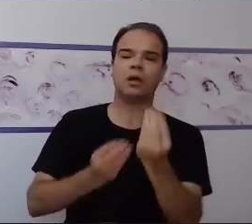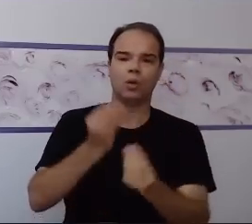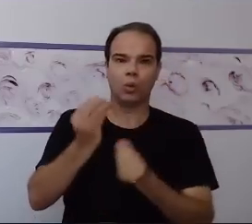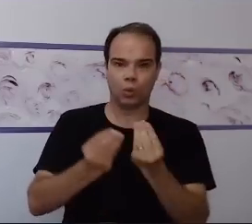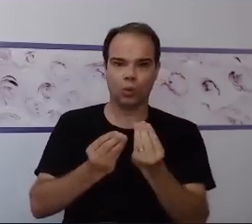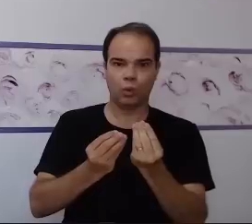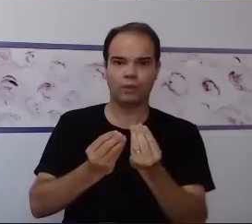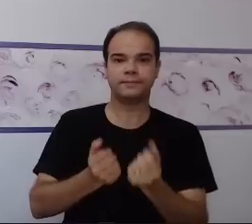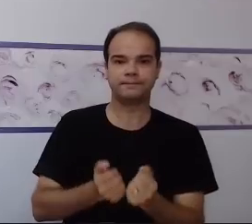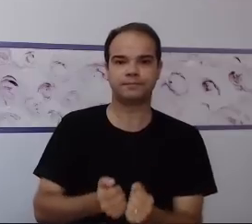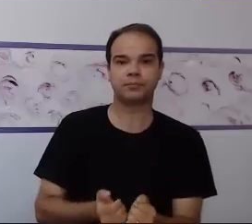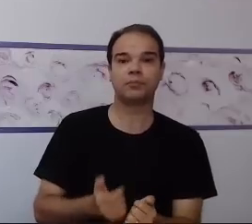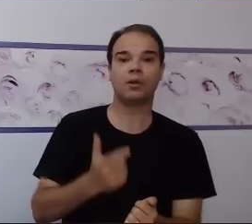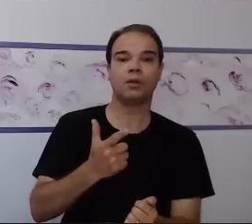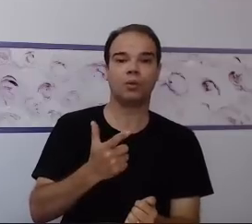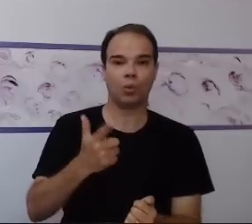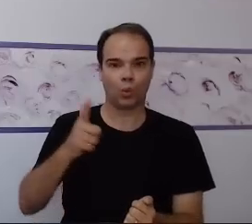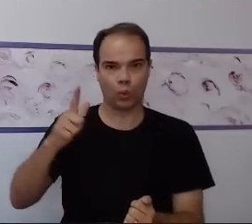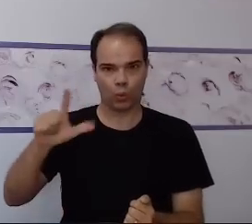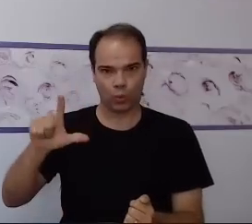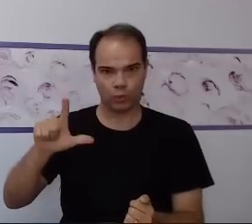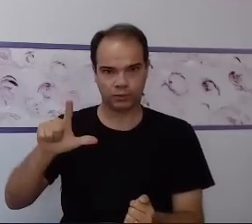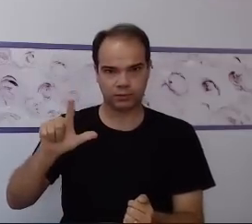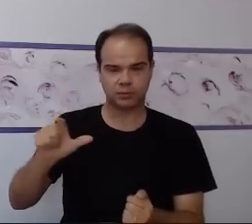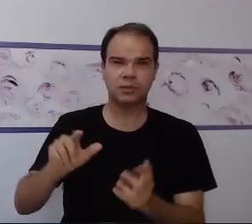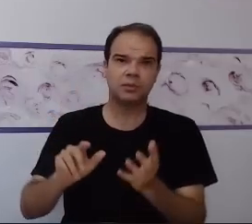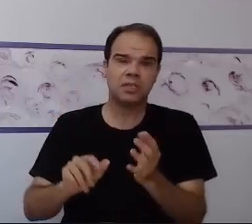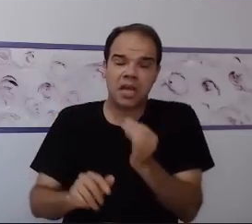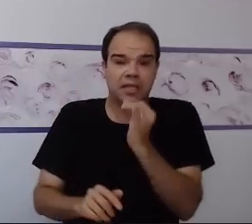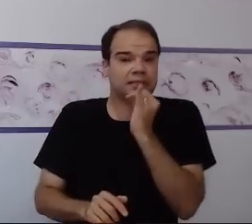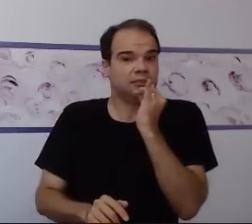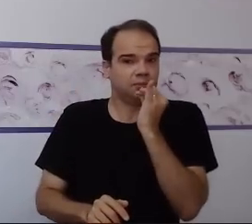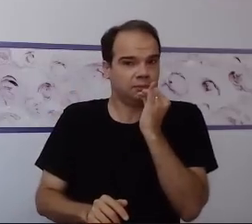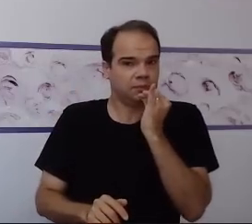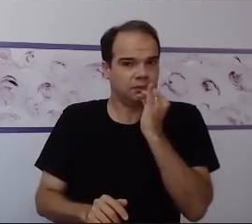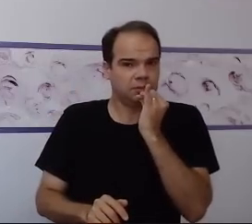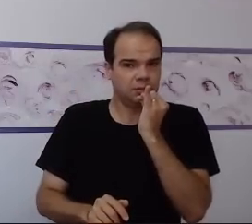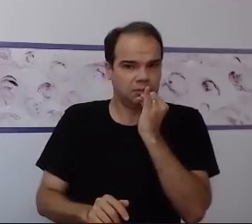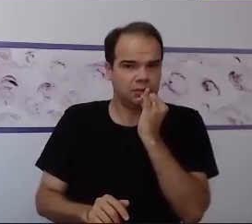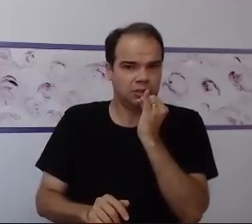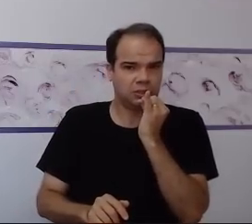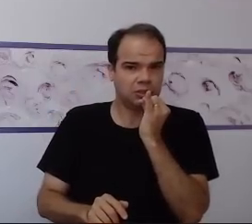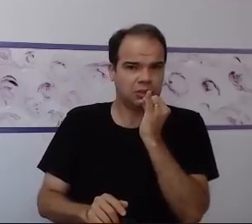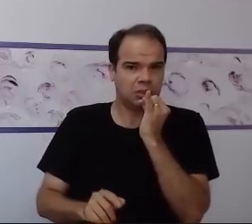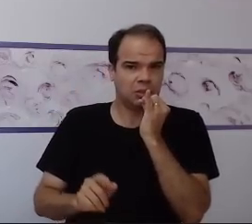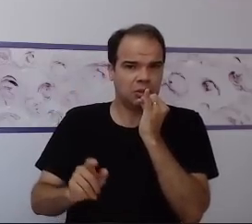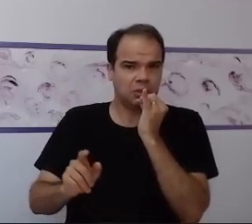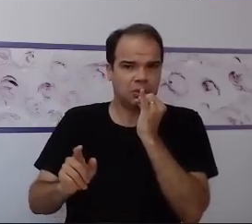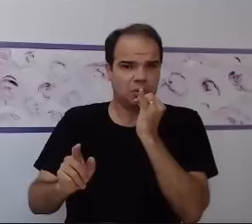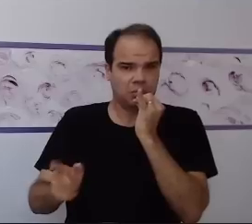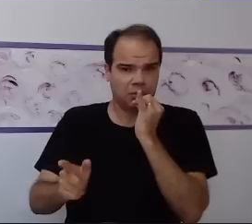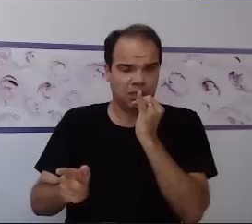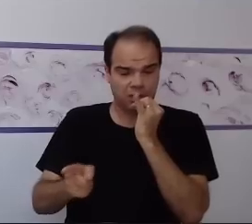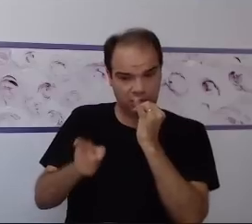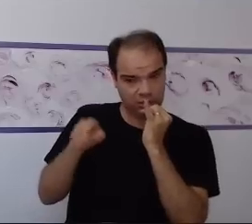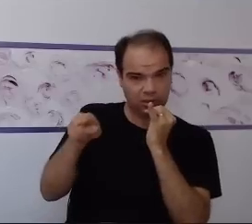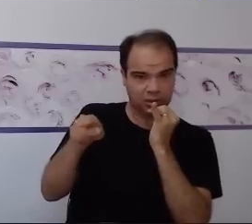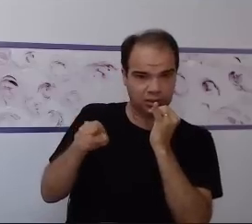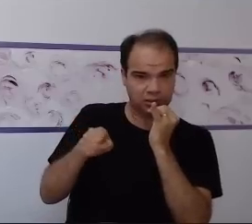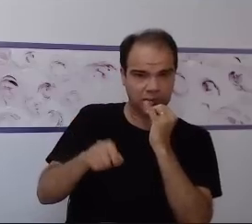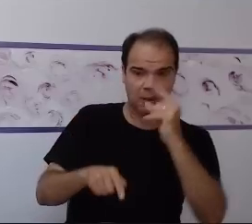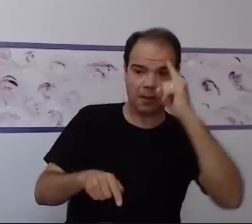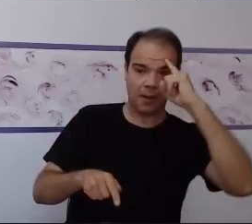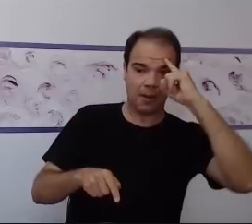alteração de memória operacional, são as coisas básicas, são ordens básicas, são ordens do dia a dia. Aquela